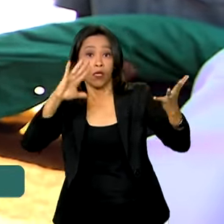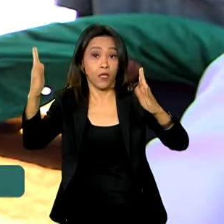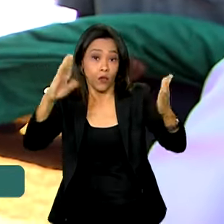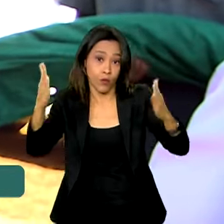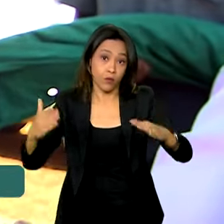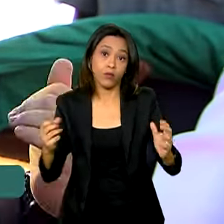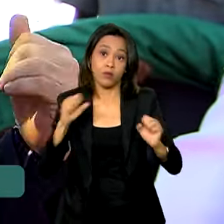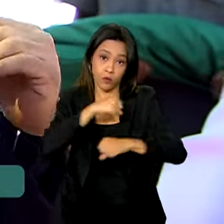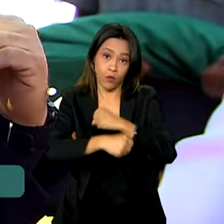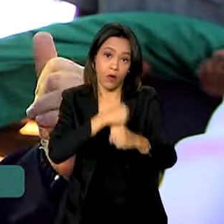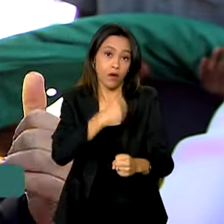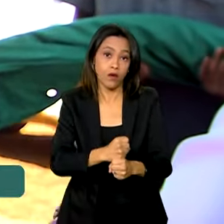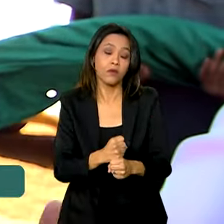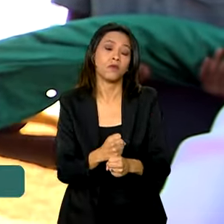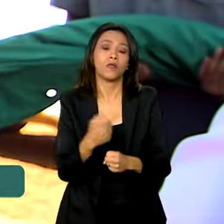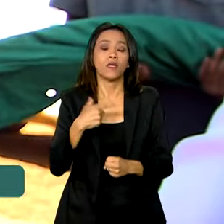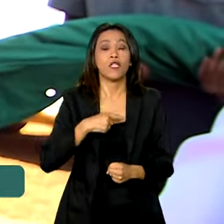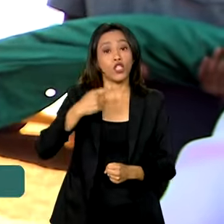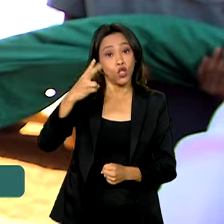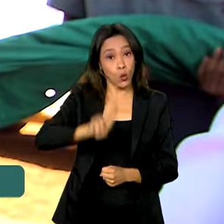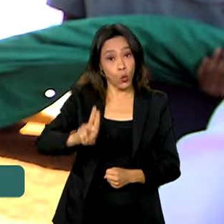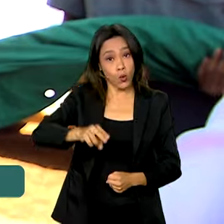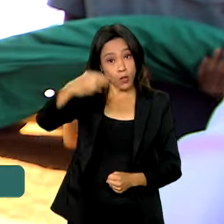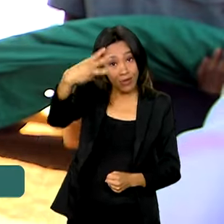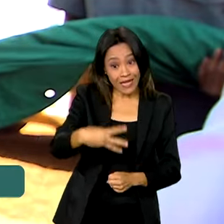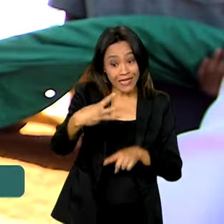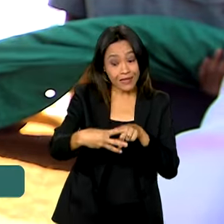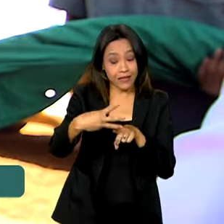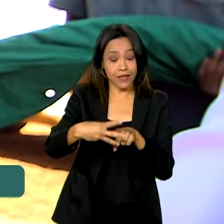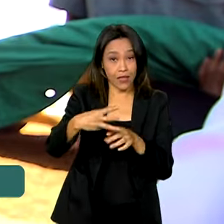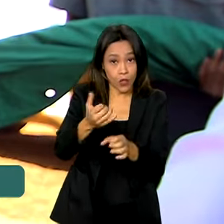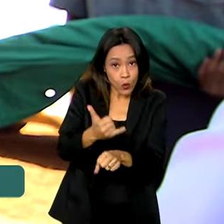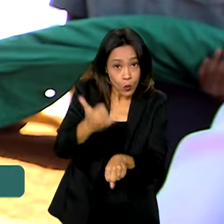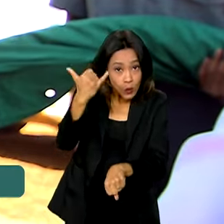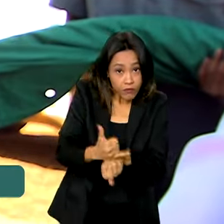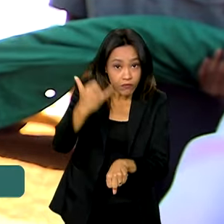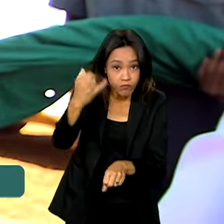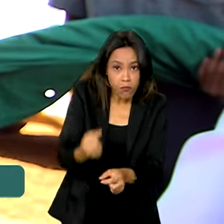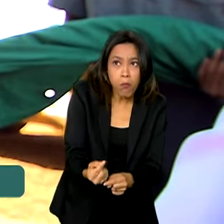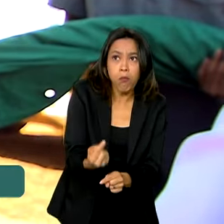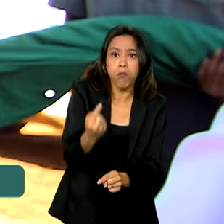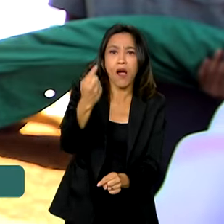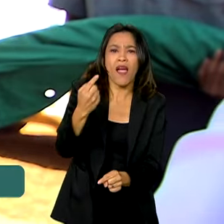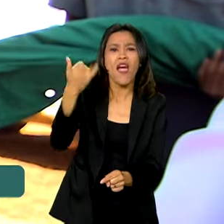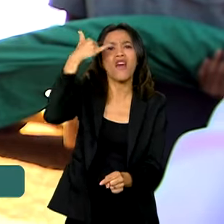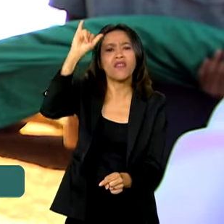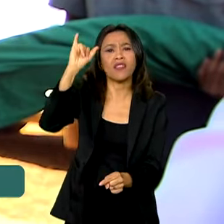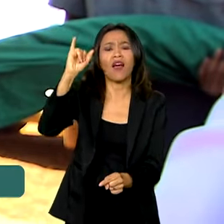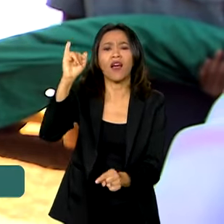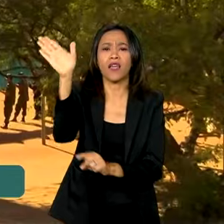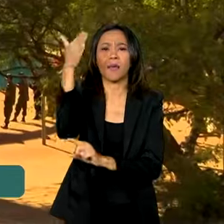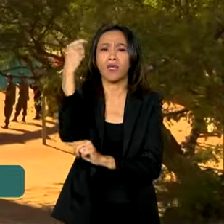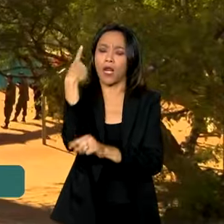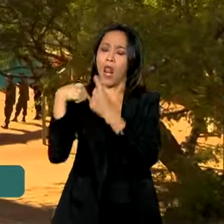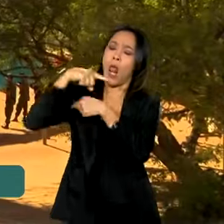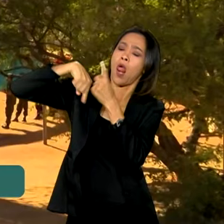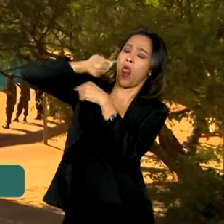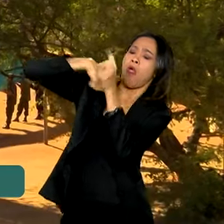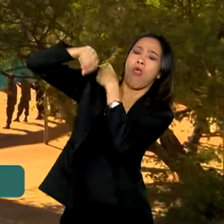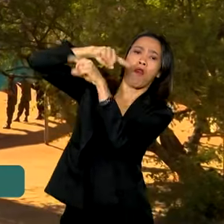faz a utilização do terceiro cabo, que seria em questão dos ventos, para evitar que a bandeira enrole, que ela fique presa.